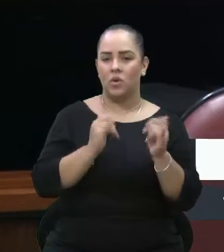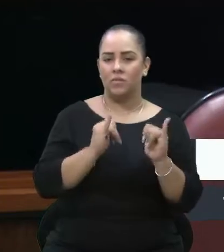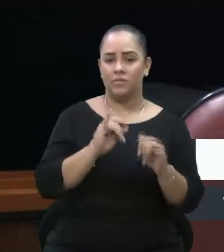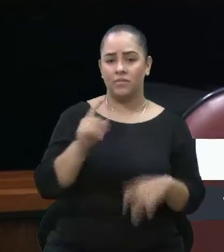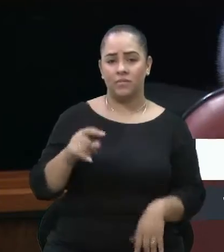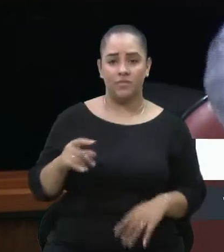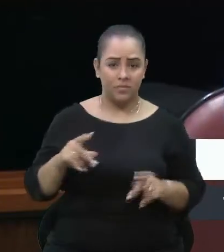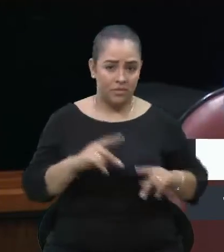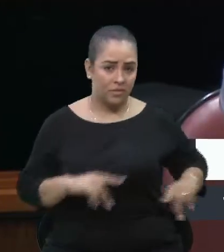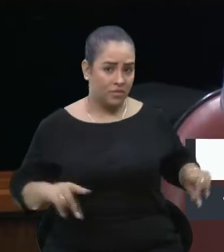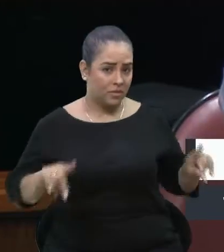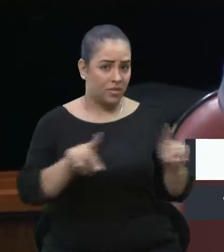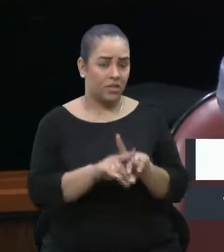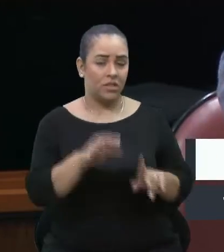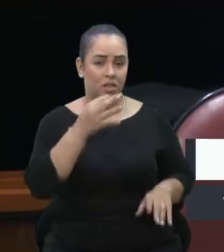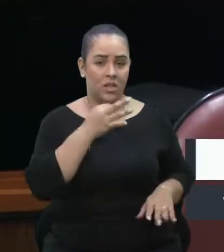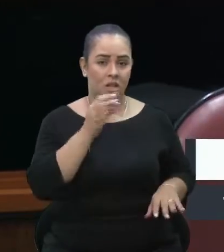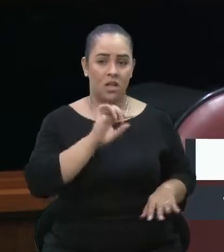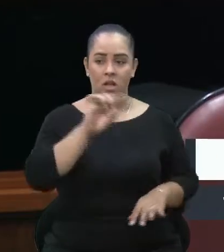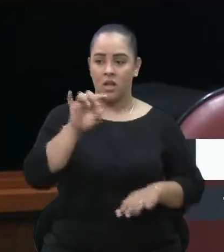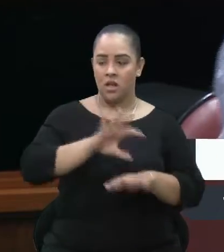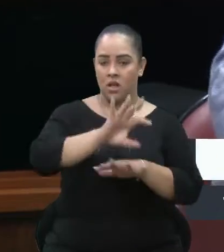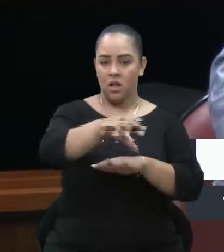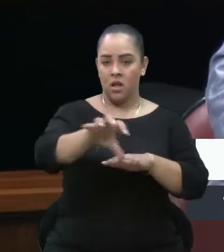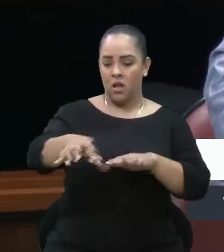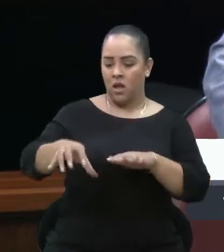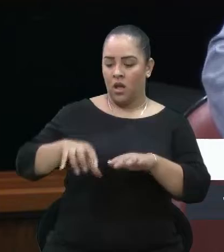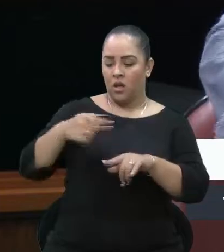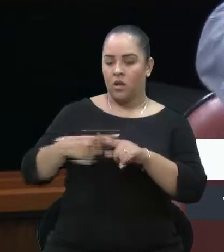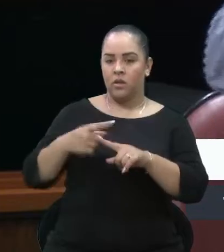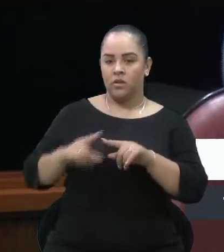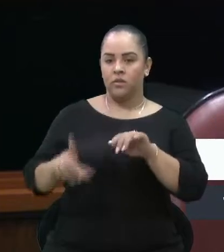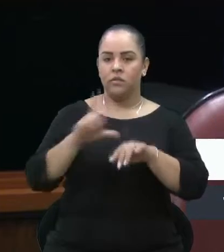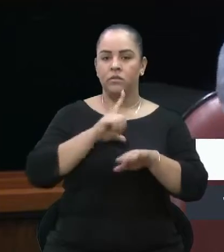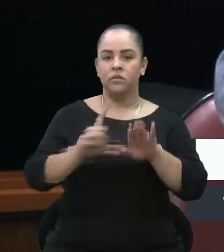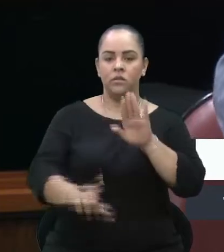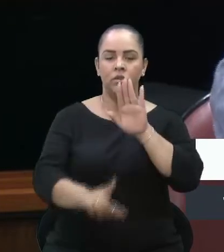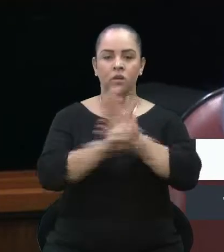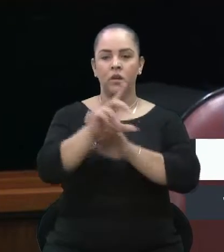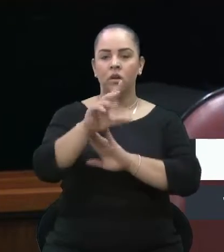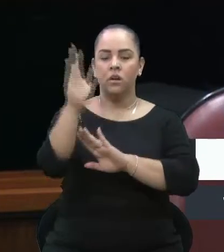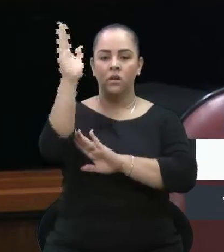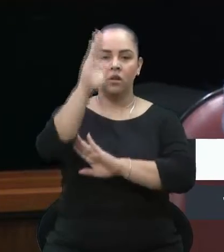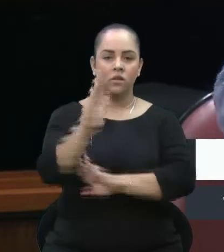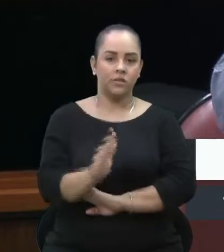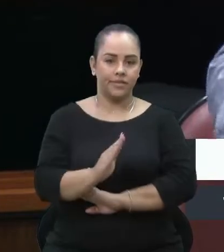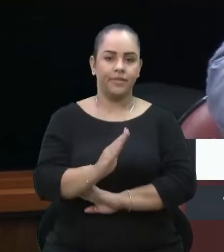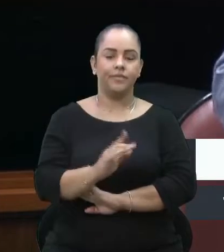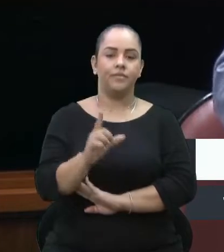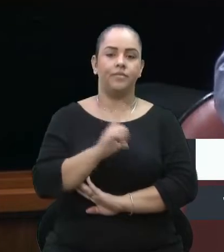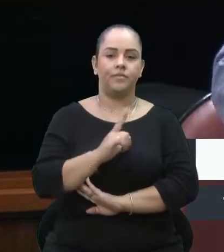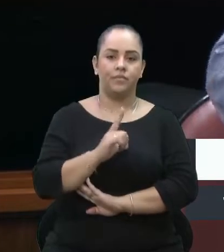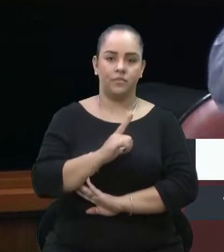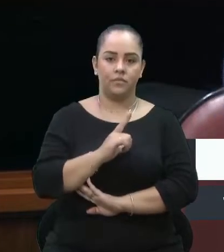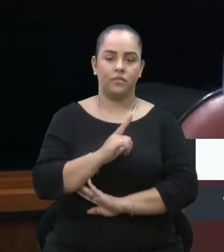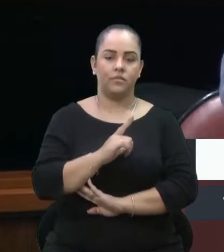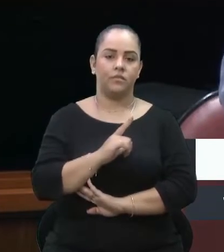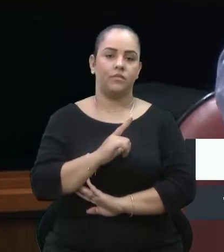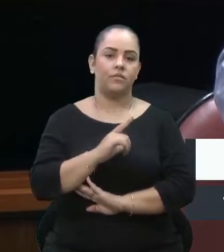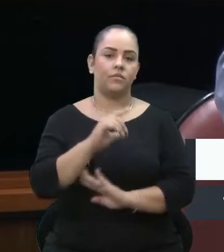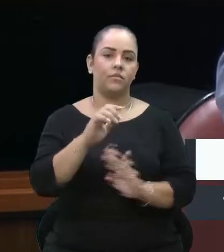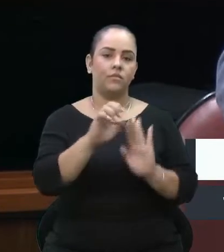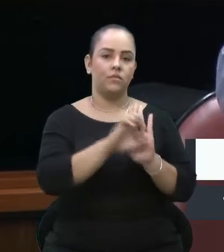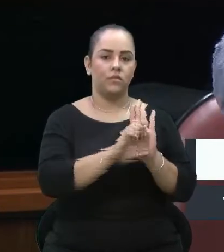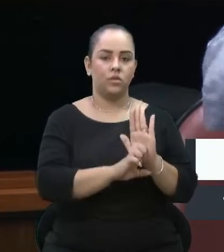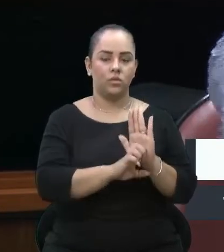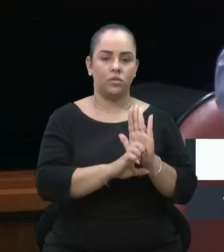população dos municípios, porque é uma lei nacional, é uma lei que está lá no Estatuto do Idoso, e quem paga?